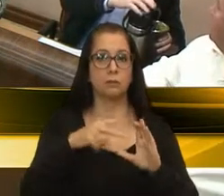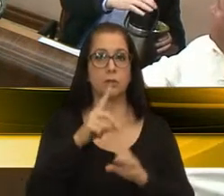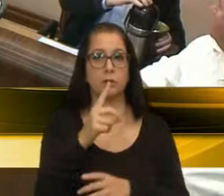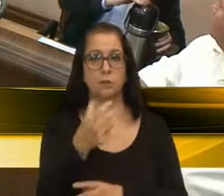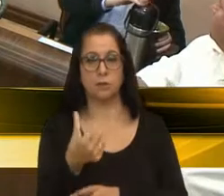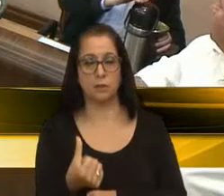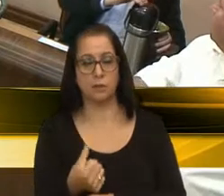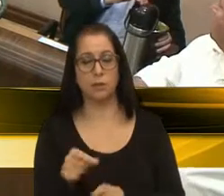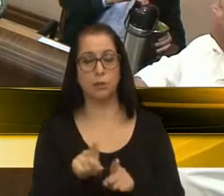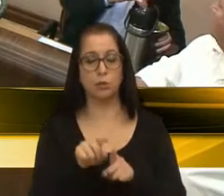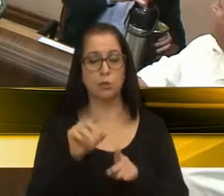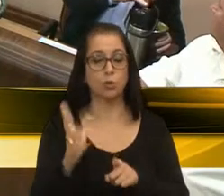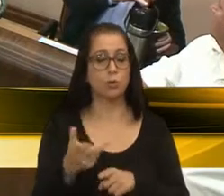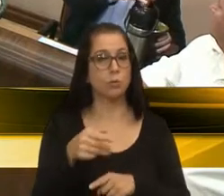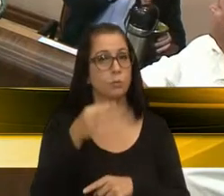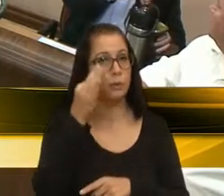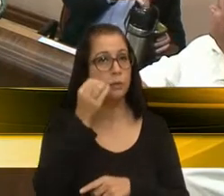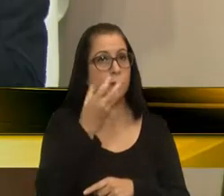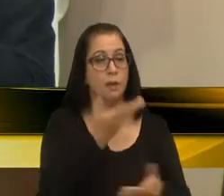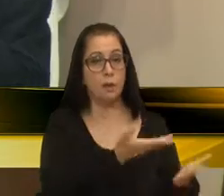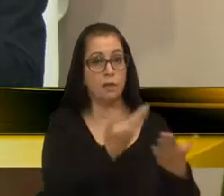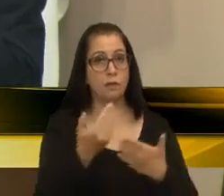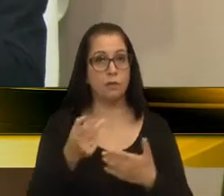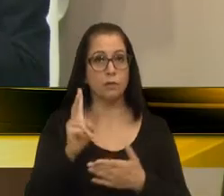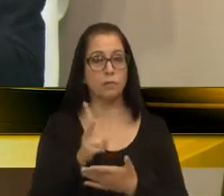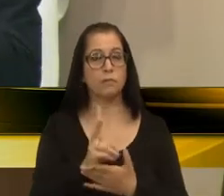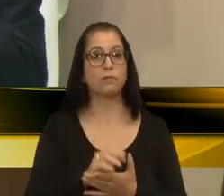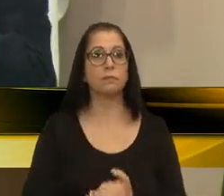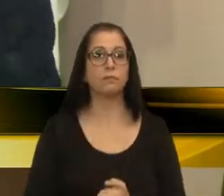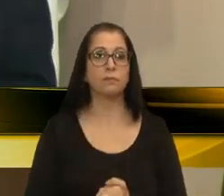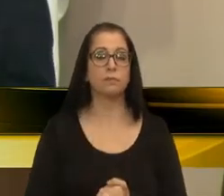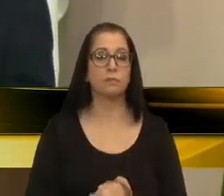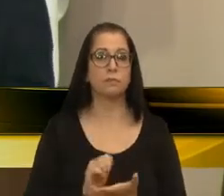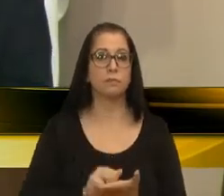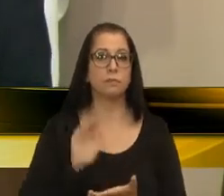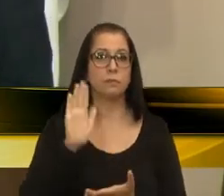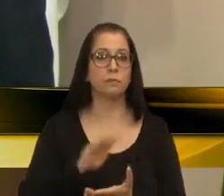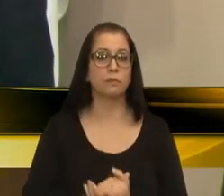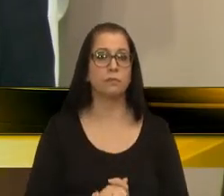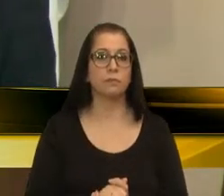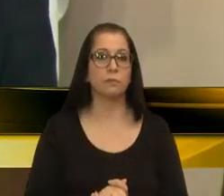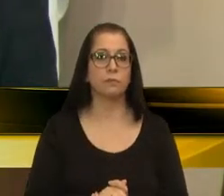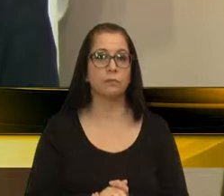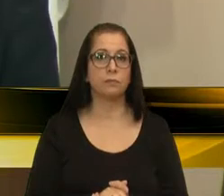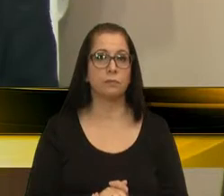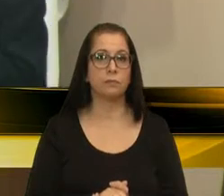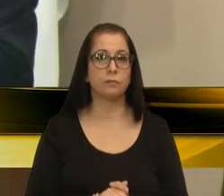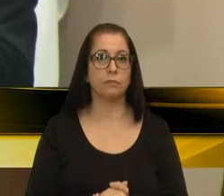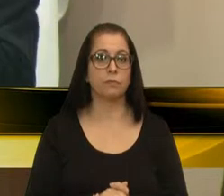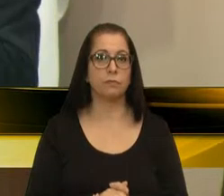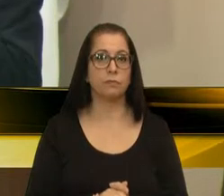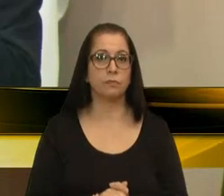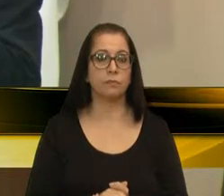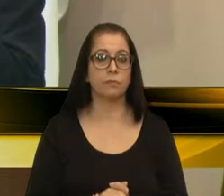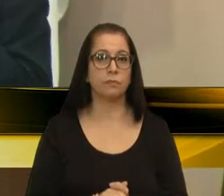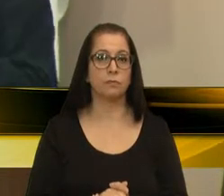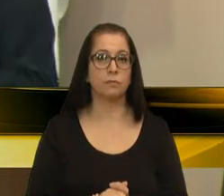todos aqui presentes, bem-vindos sempre. Senhor Presidente, uma declaração de líder da bancada do PDT.